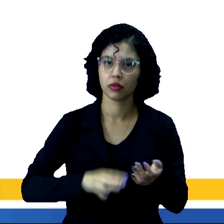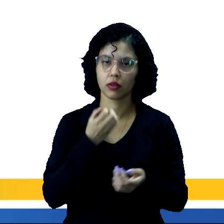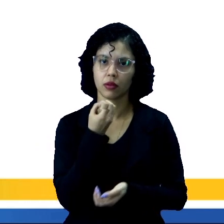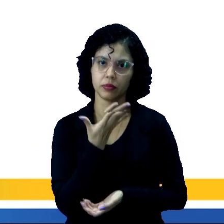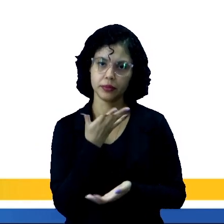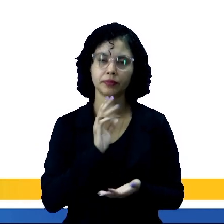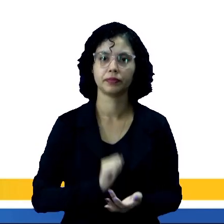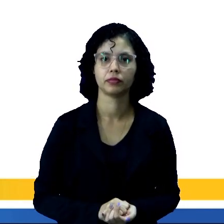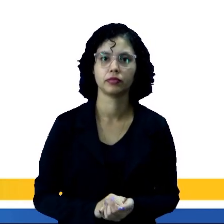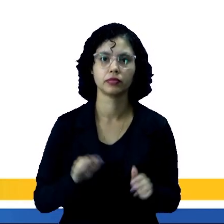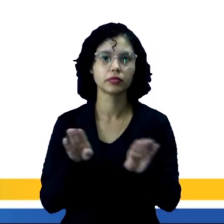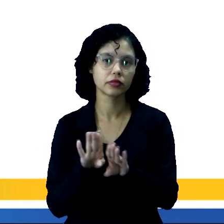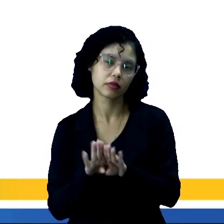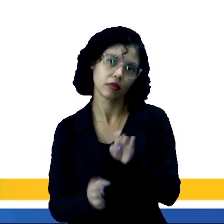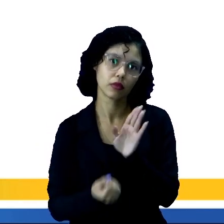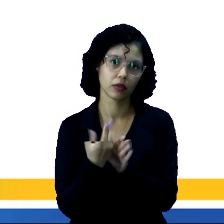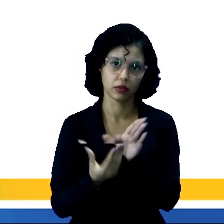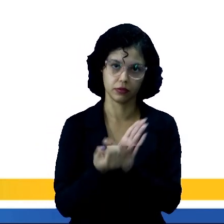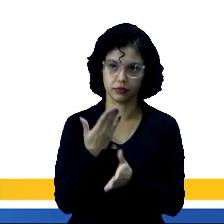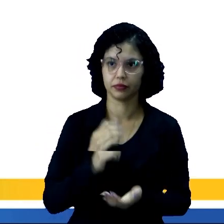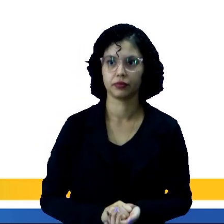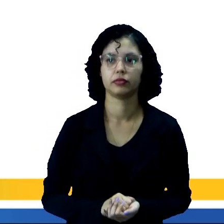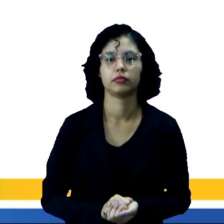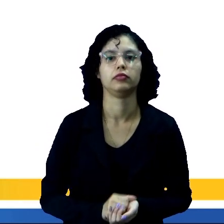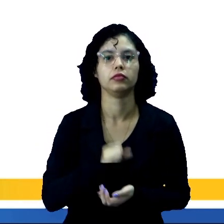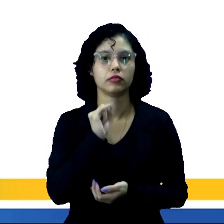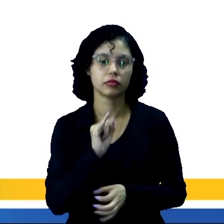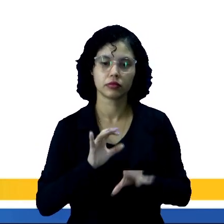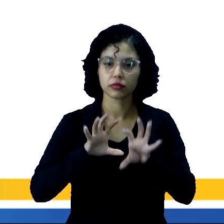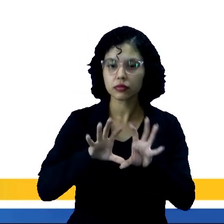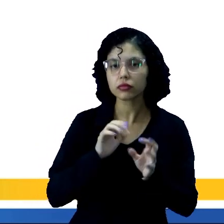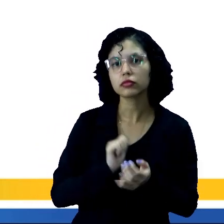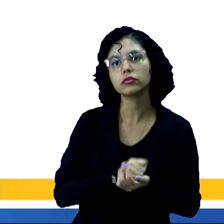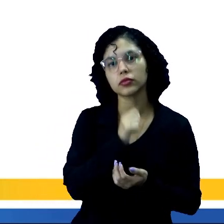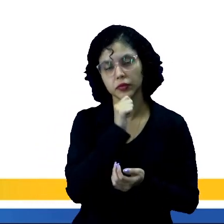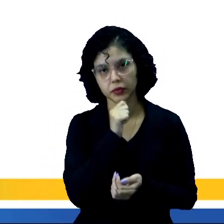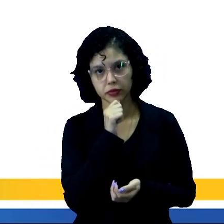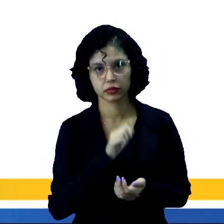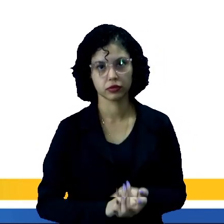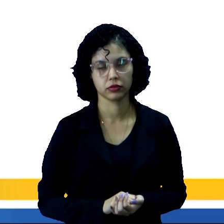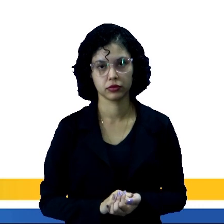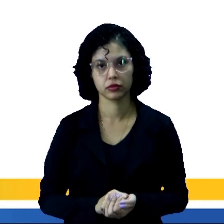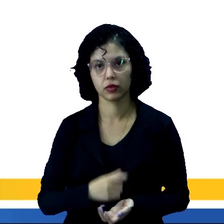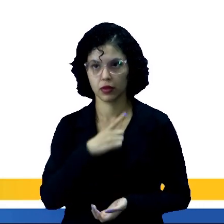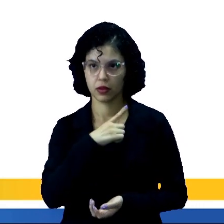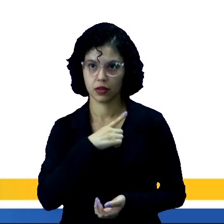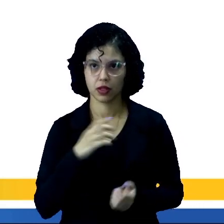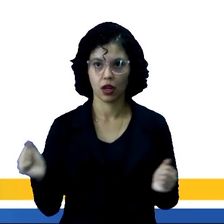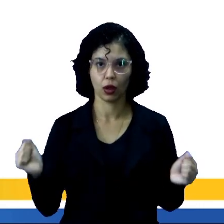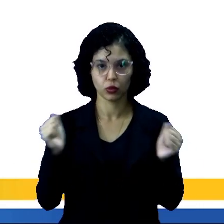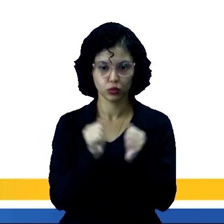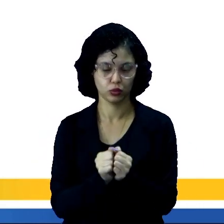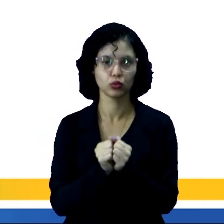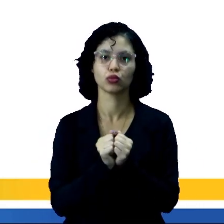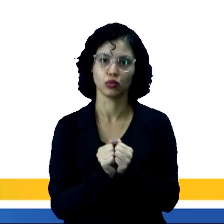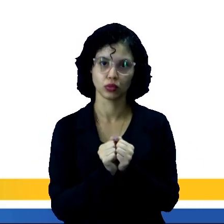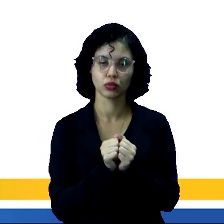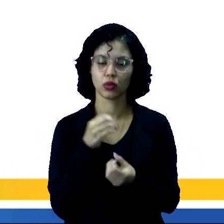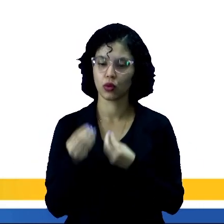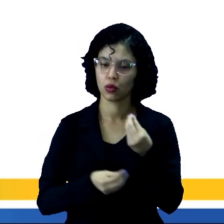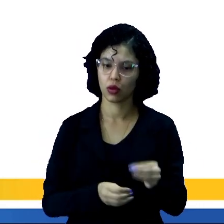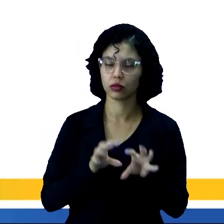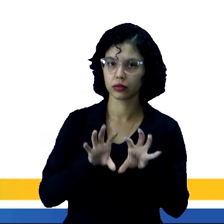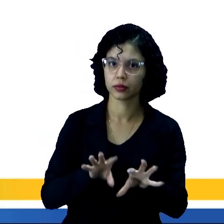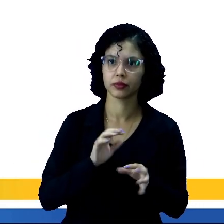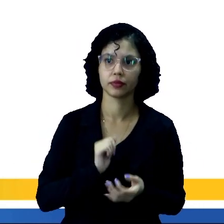bem-estar e também de reprodução. Então, sendo assim, se trata de um bem que pertence à União e como tal, né?